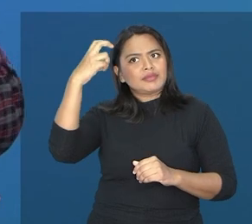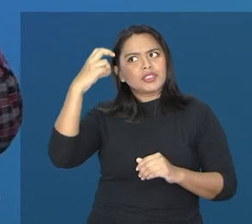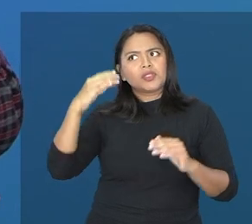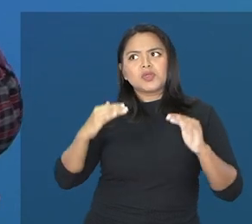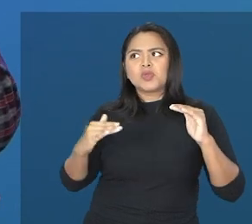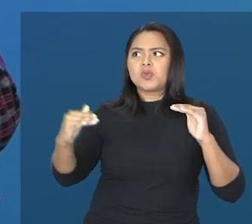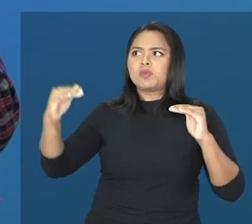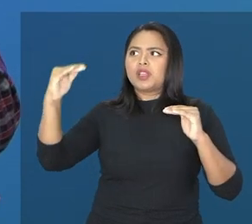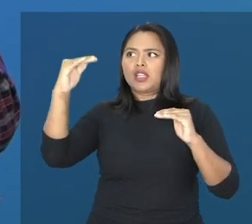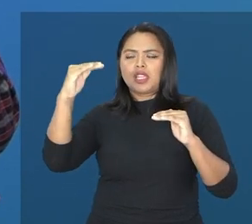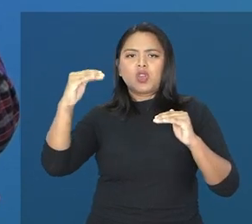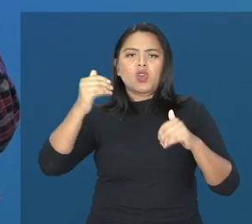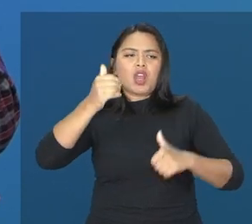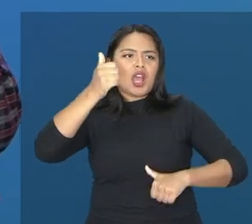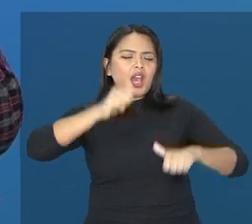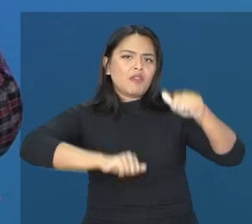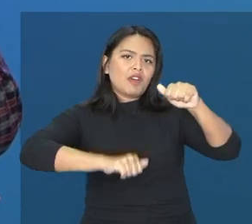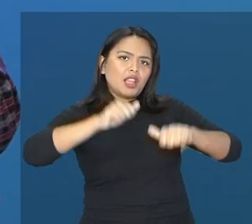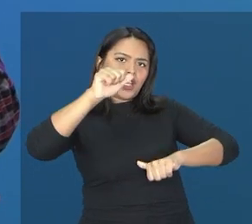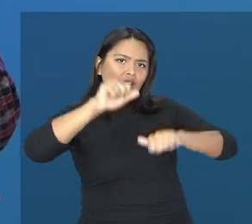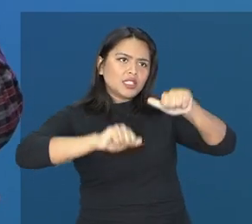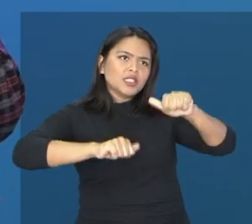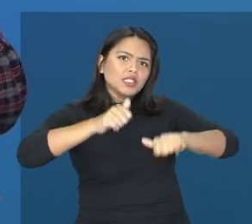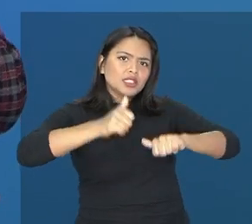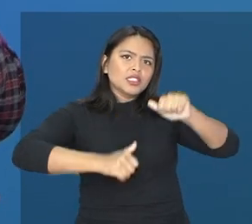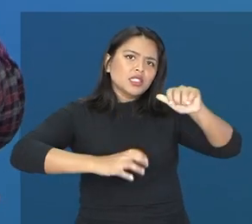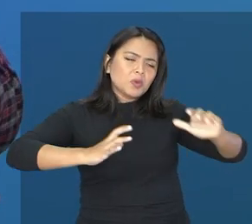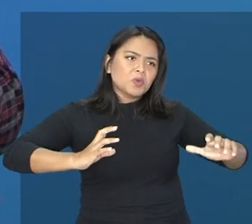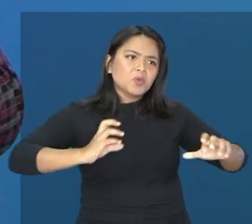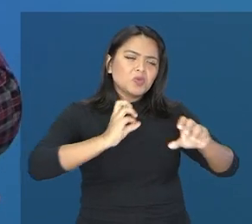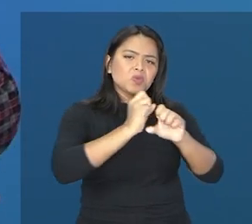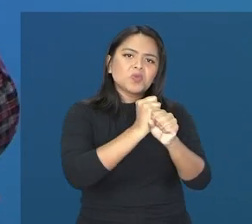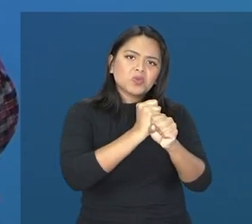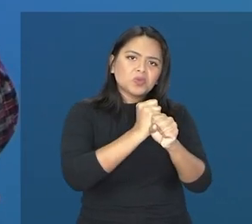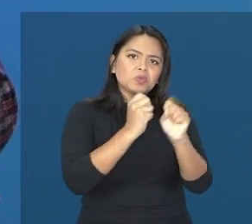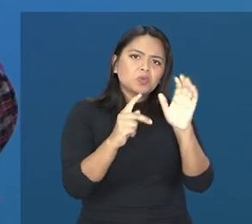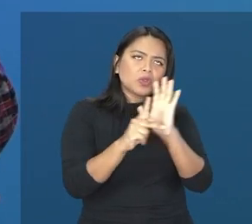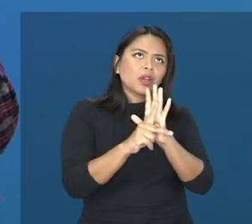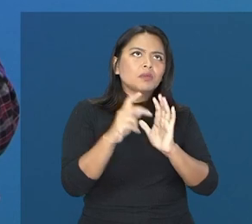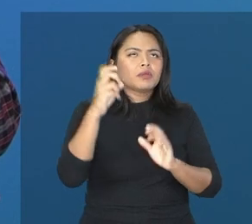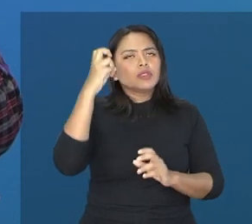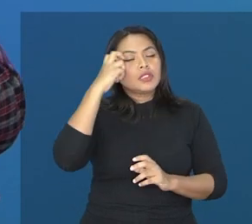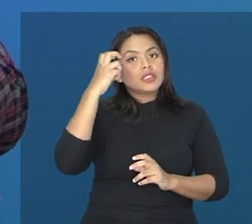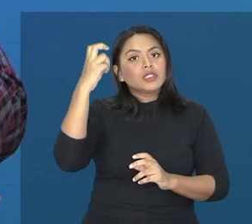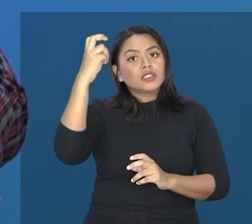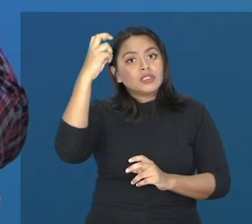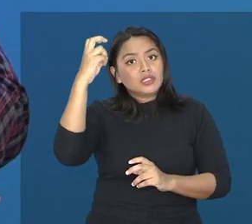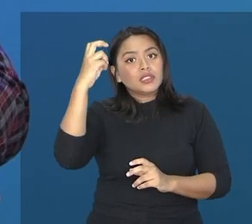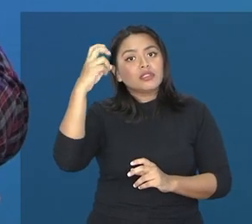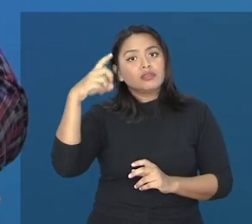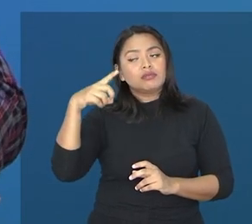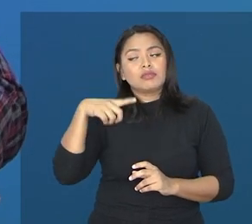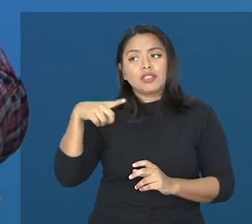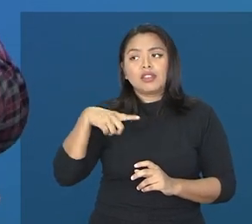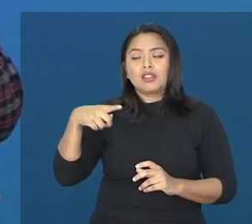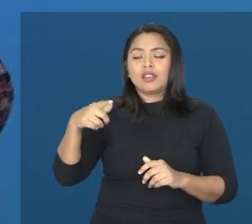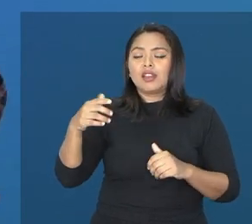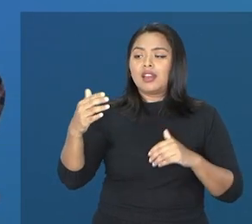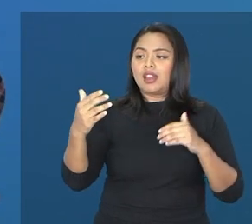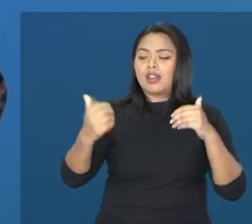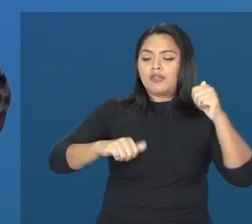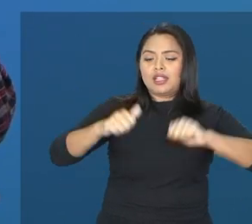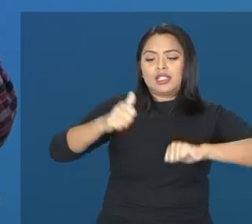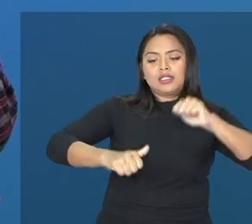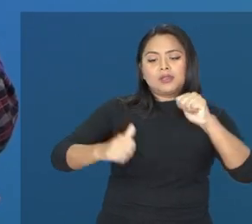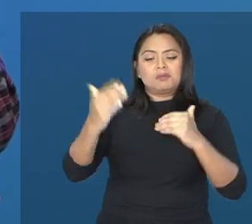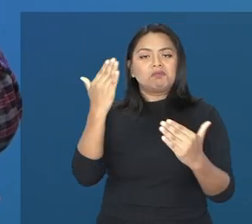testes psicométricos, ou os testes de coeficiente de inteligência, são aplicados por psicólogos e